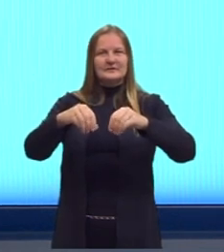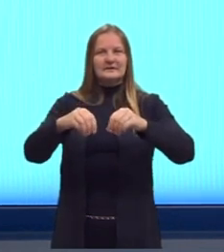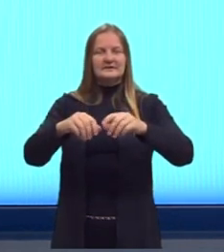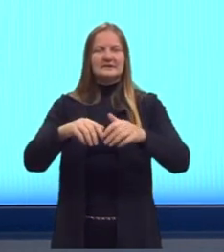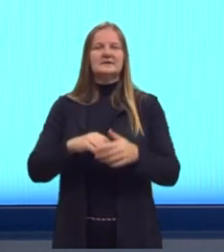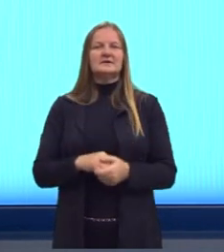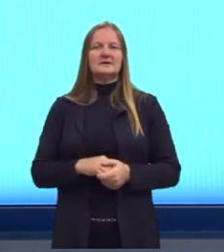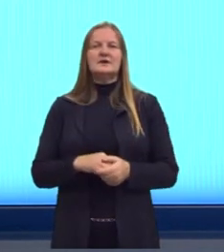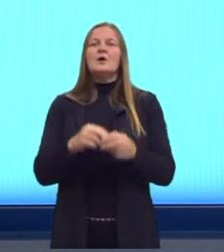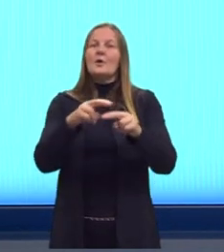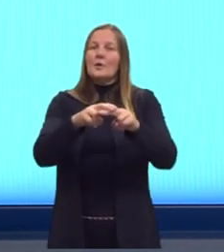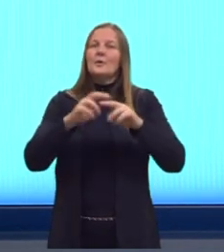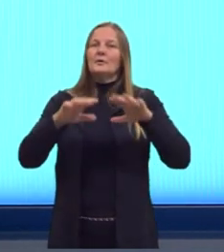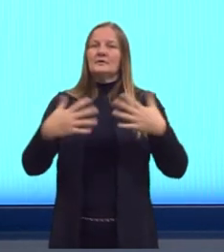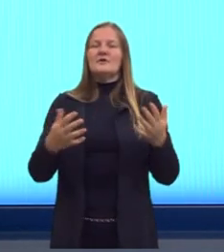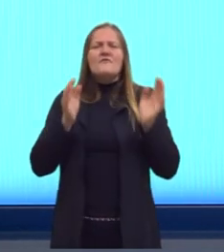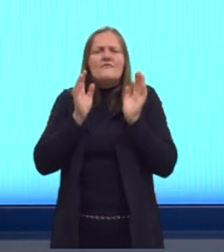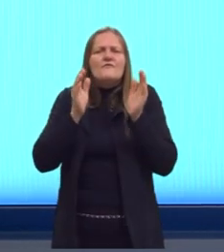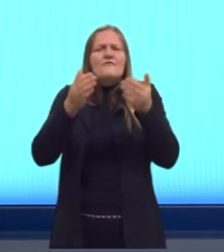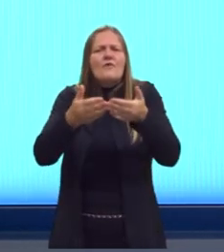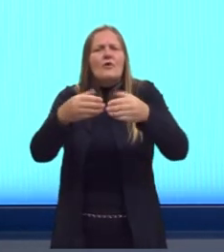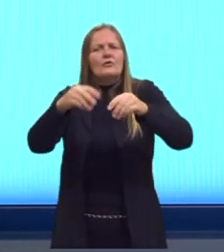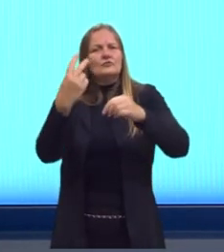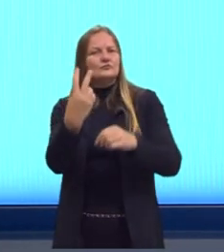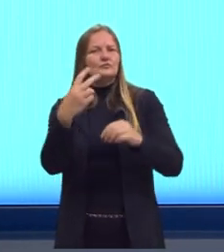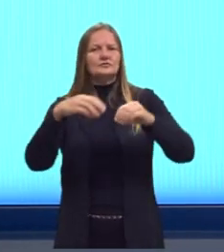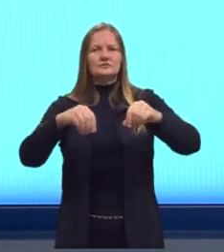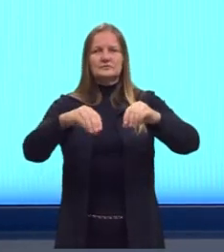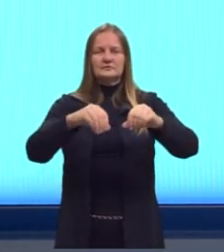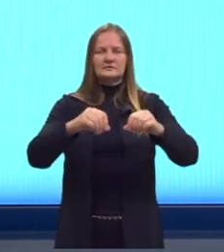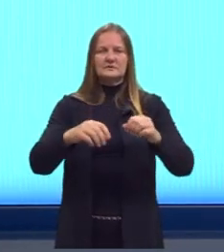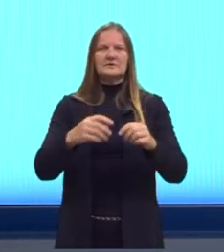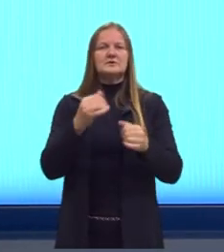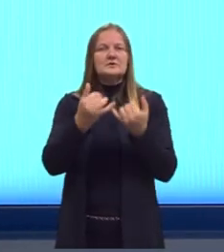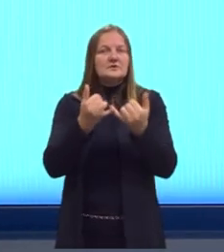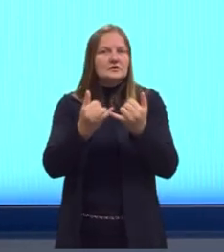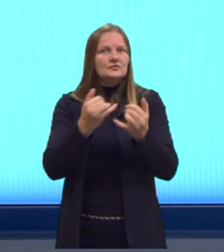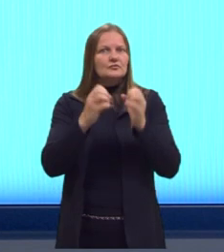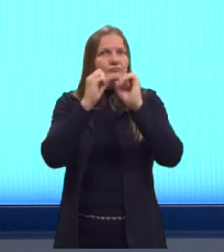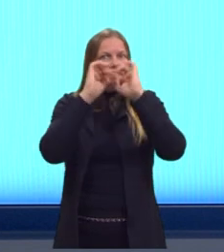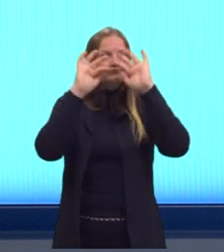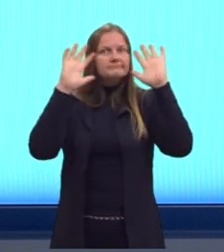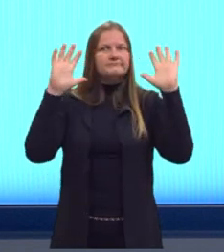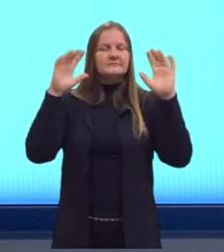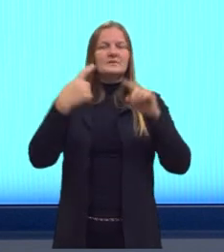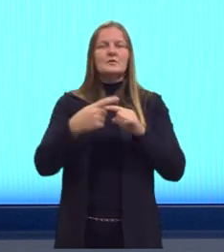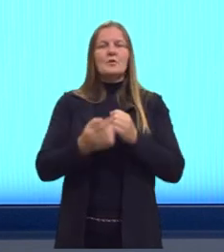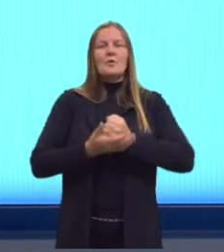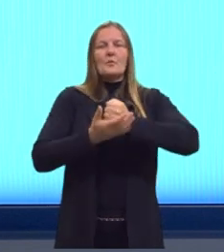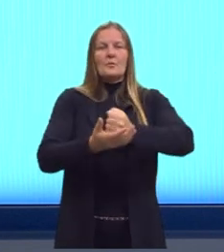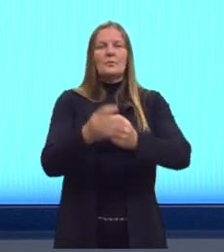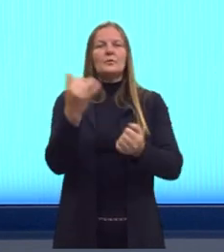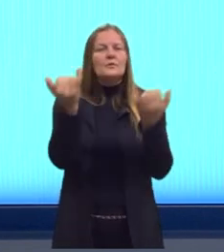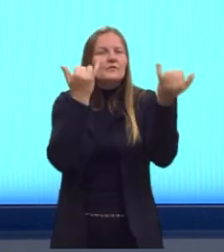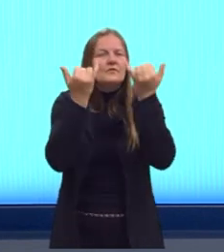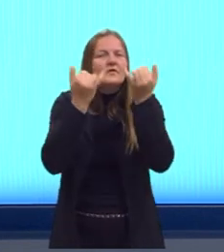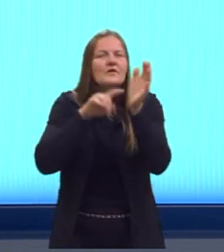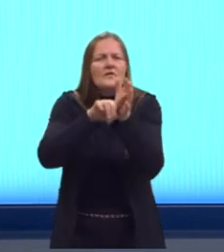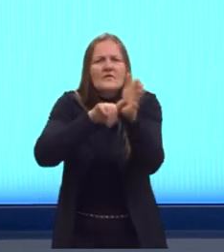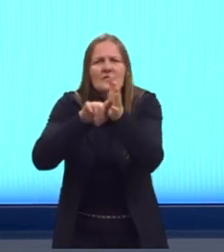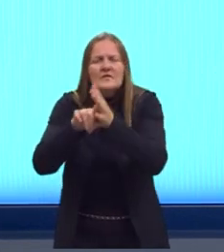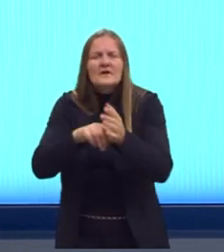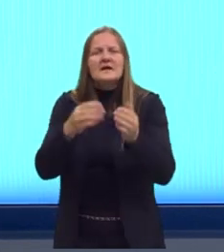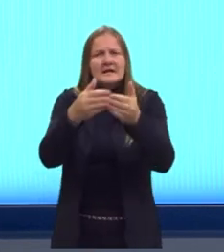Então, eu preciso me focar nessas duas substâncias. E isso é a interpretação. Baseado nisso, eu vou verificar, está